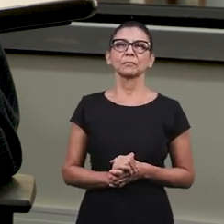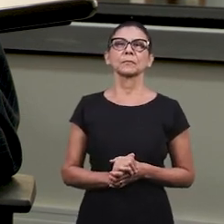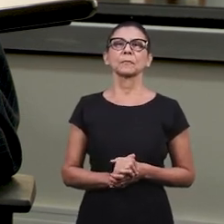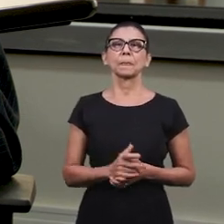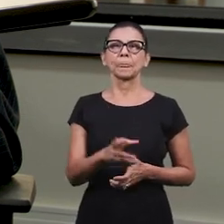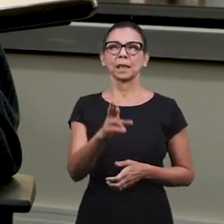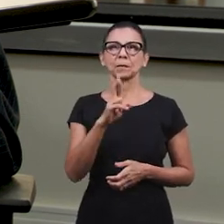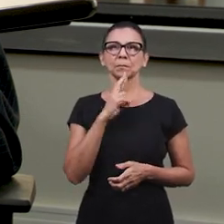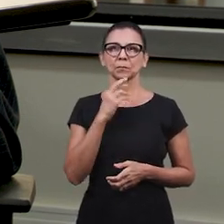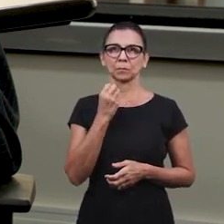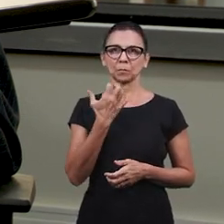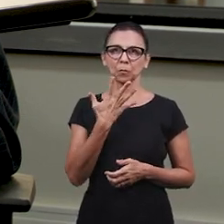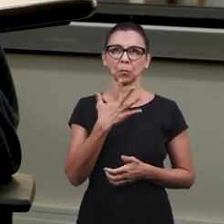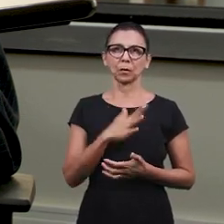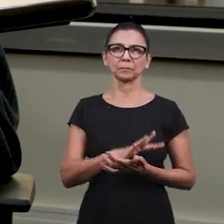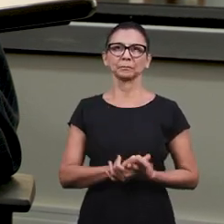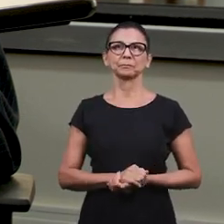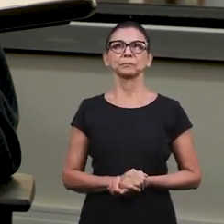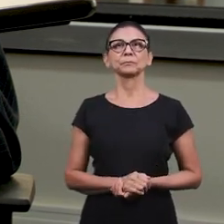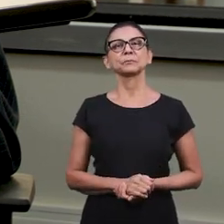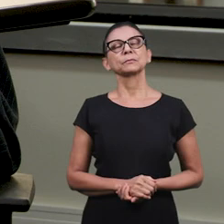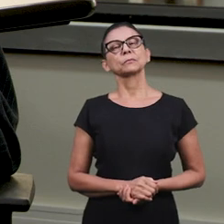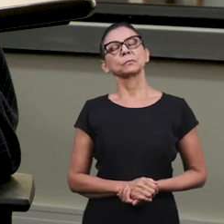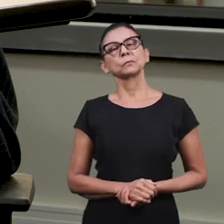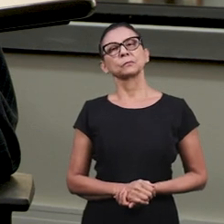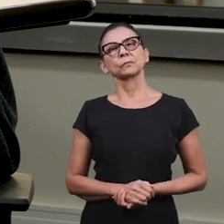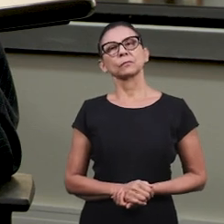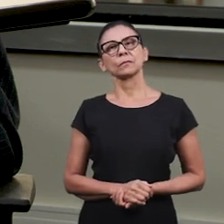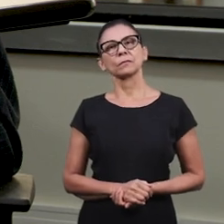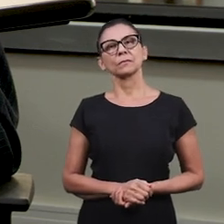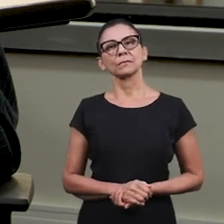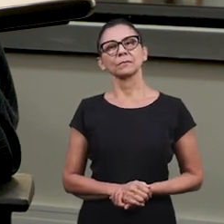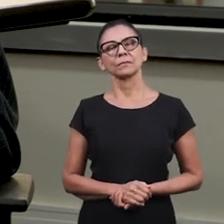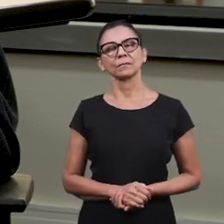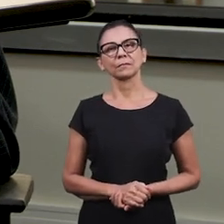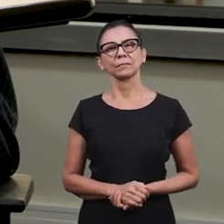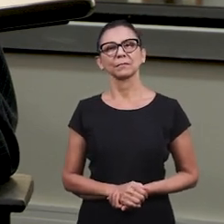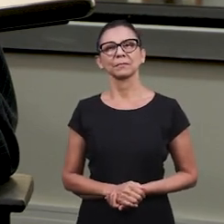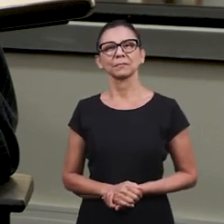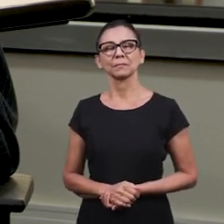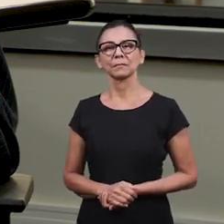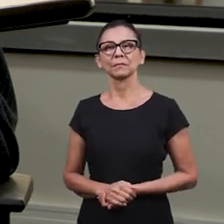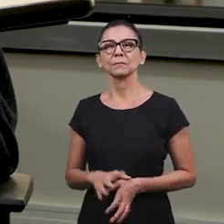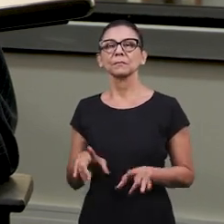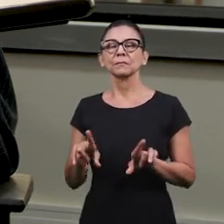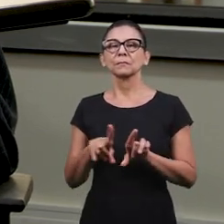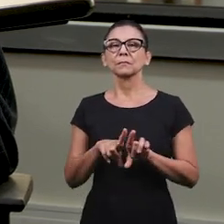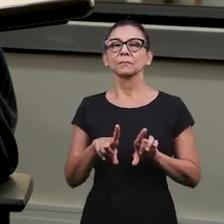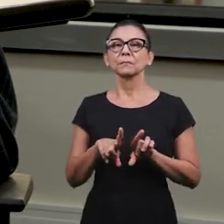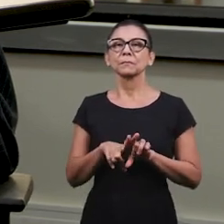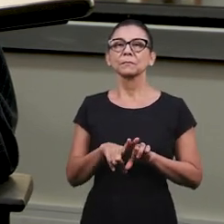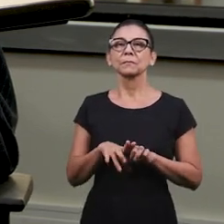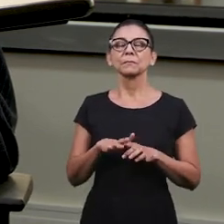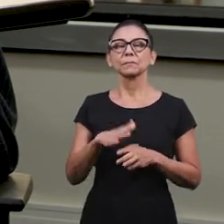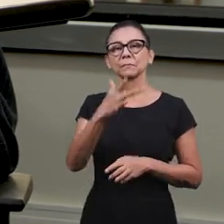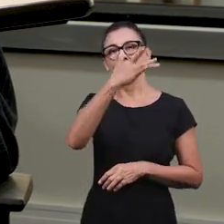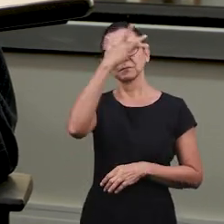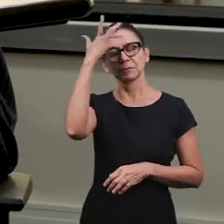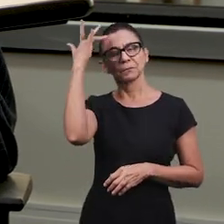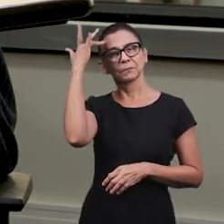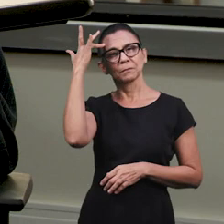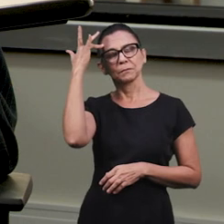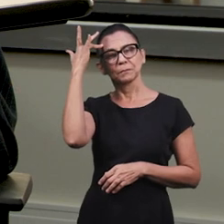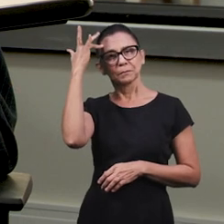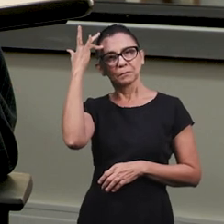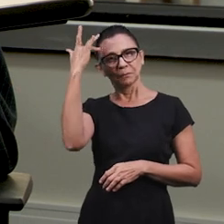colocado na sua resposta. Obrigado pela sua participação. Agora vamos a mais uma contribuição que foi enviada para